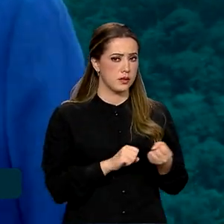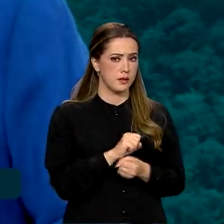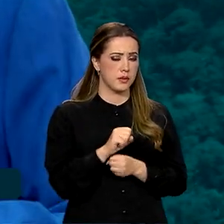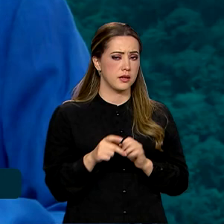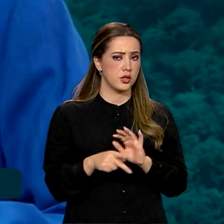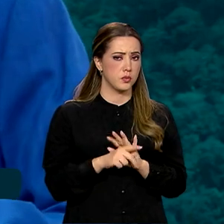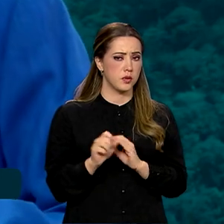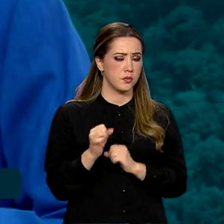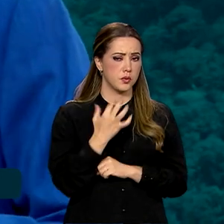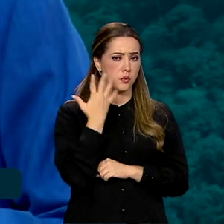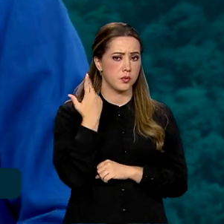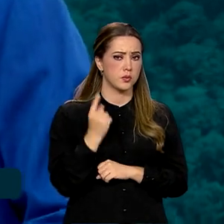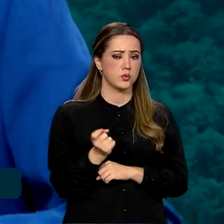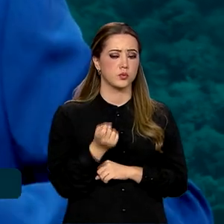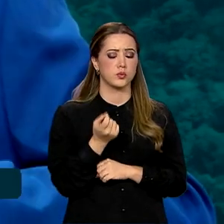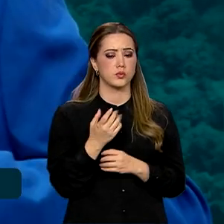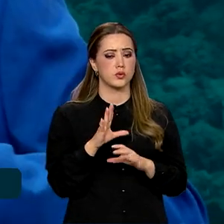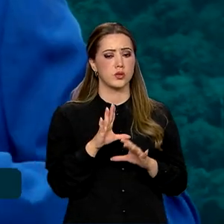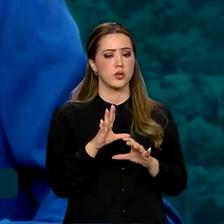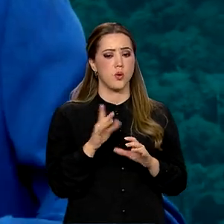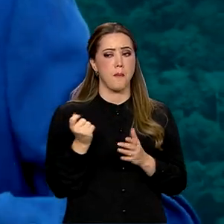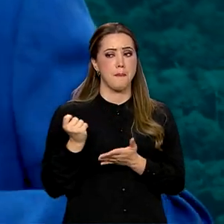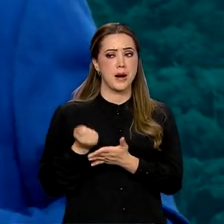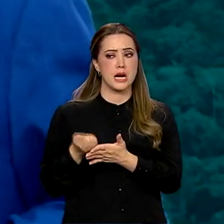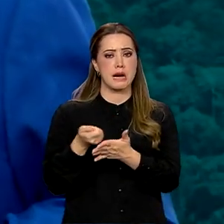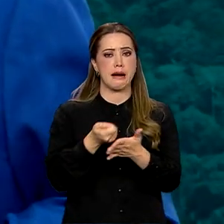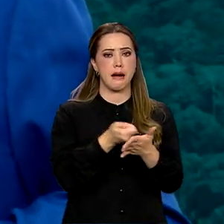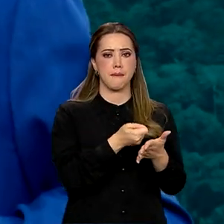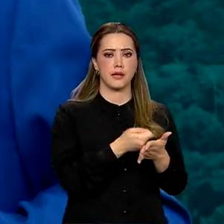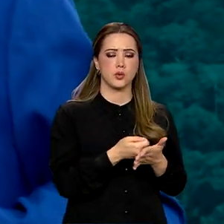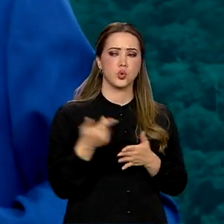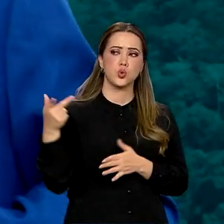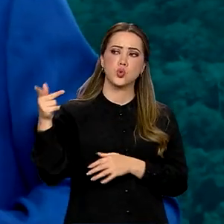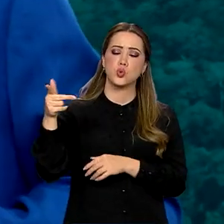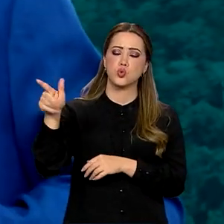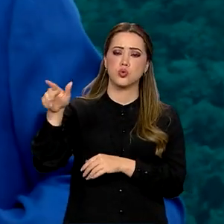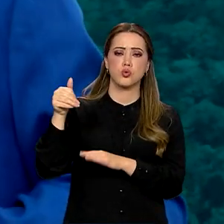ambiental, um cofinanciamento, uma coparticipação do planeta.